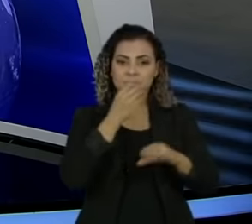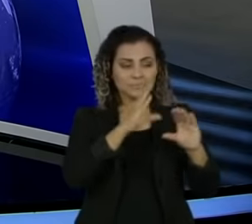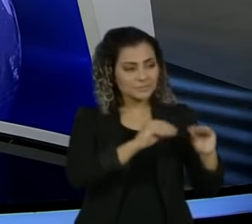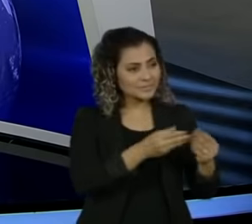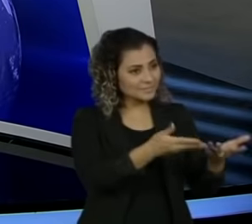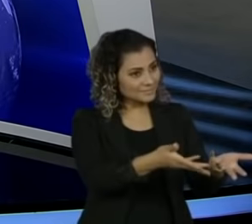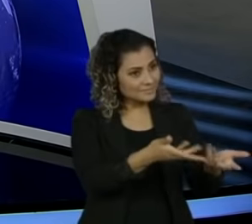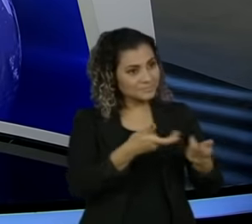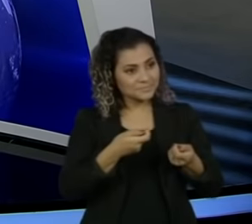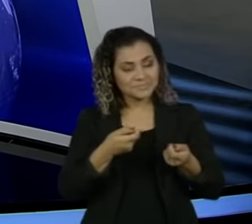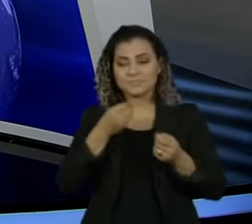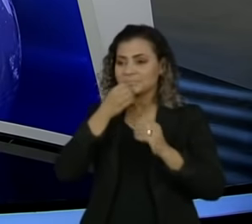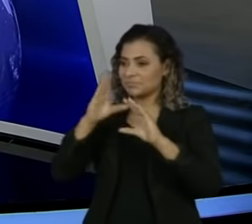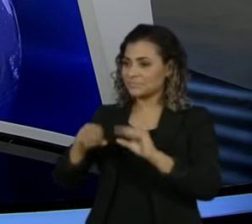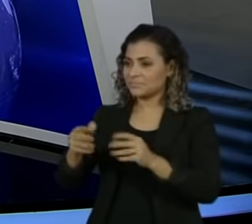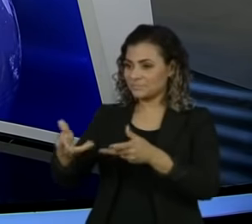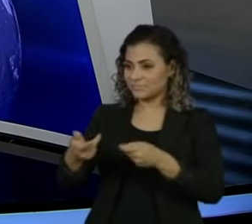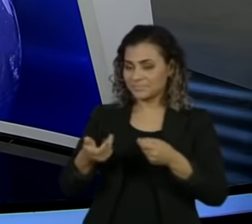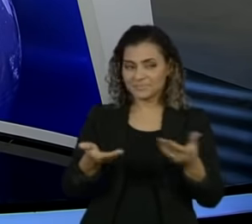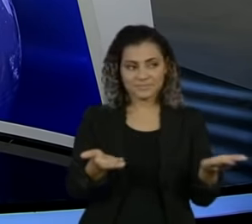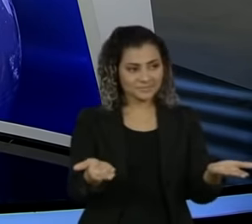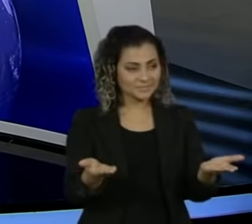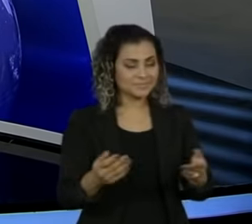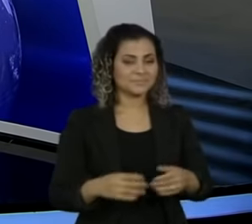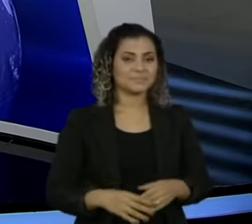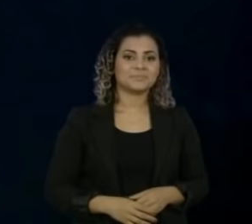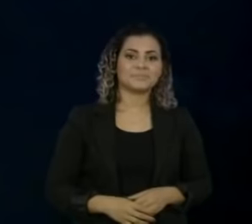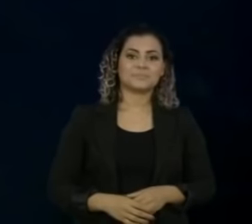Boa noite, Karen. Boa noite, Boa noite.